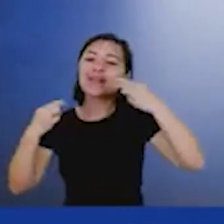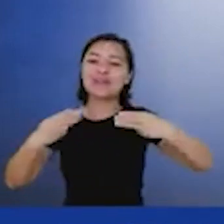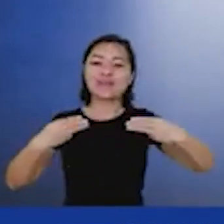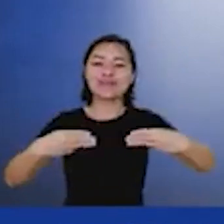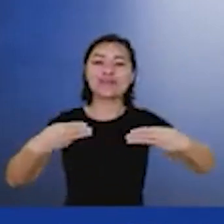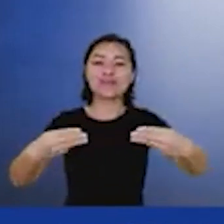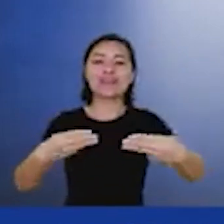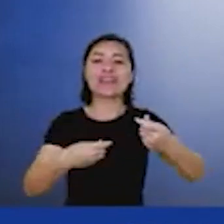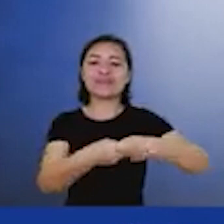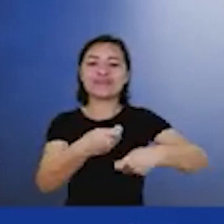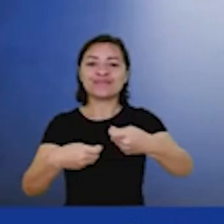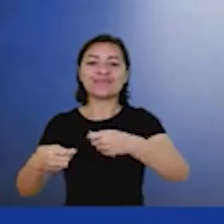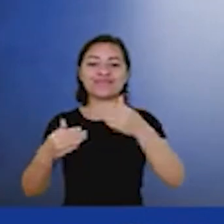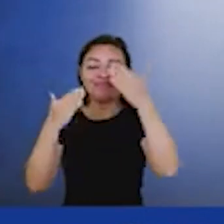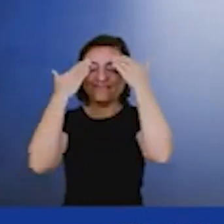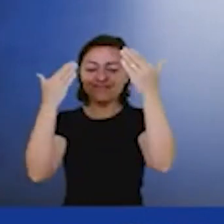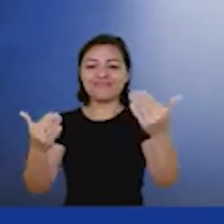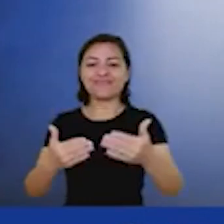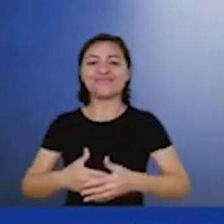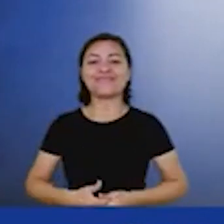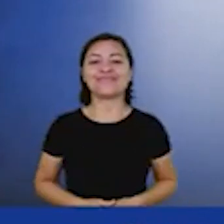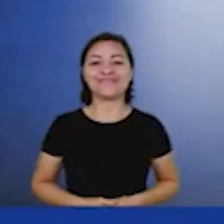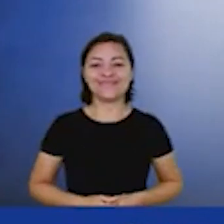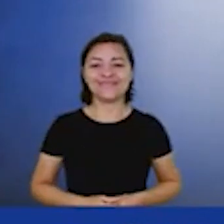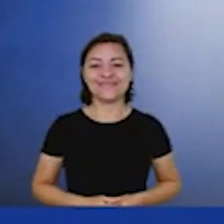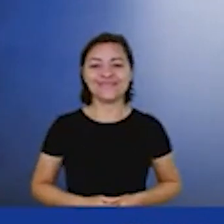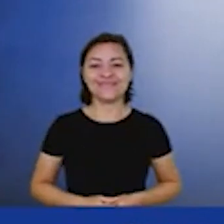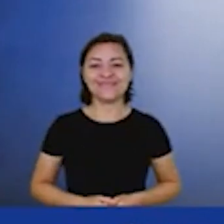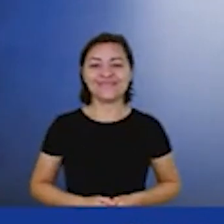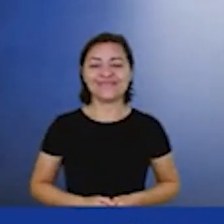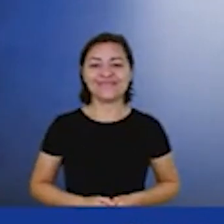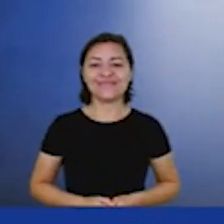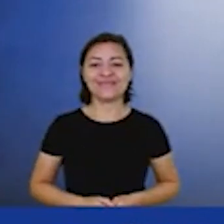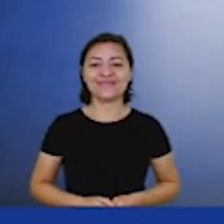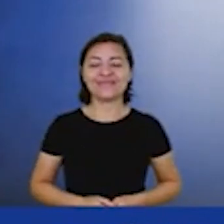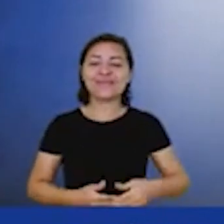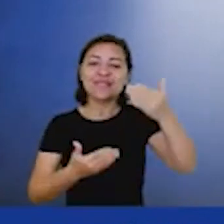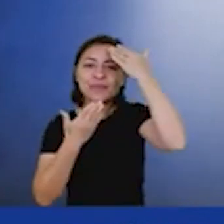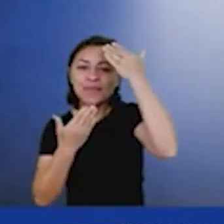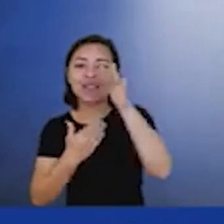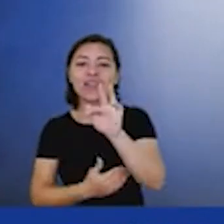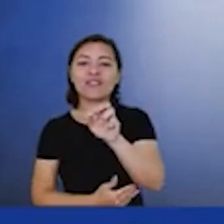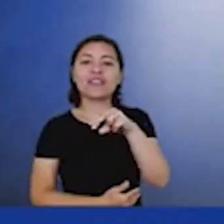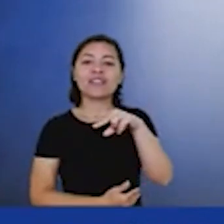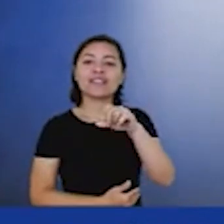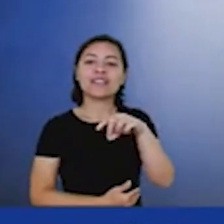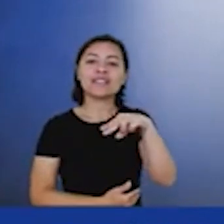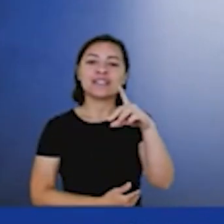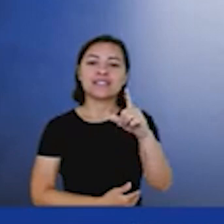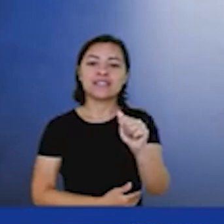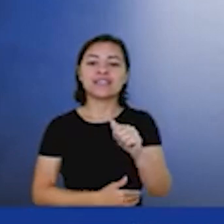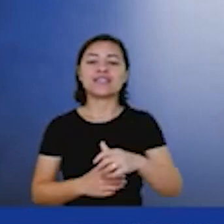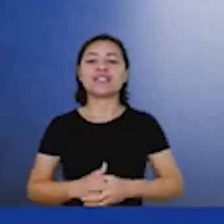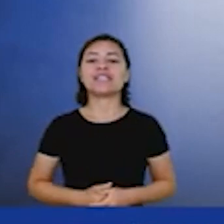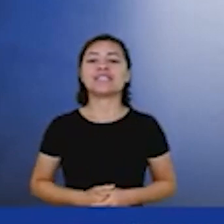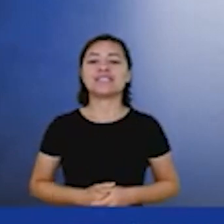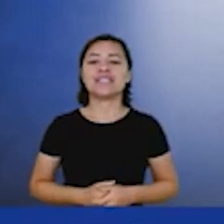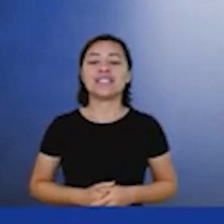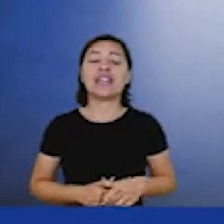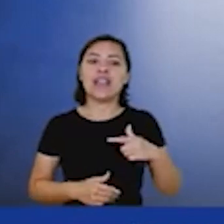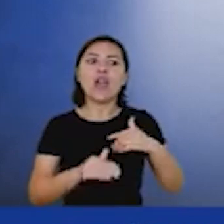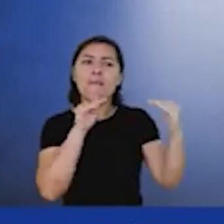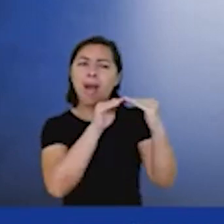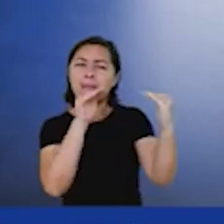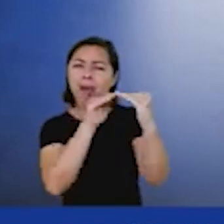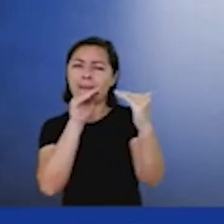ao ministério obrigada obrigada Fernanda não posso concordar mais com você a gente não precisa